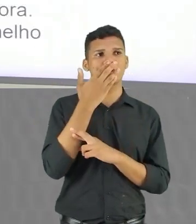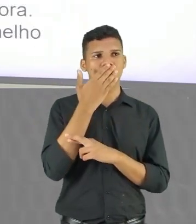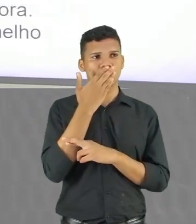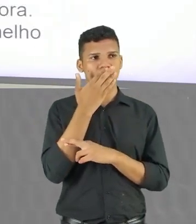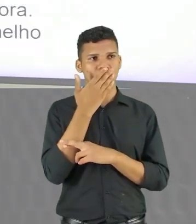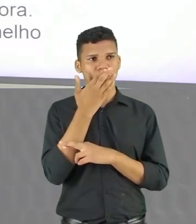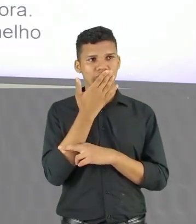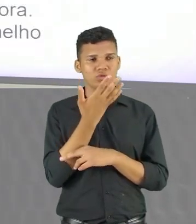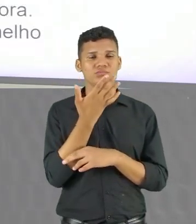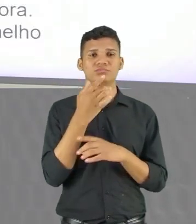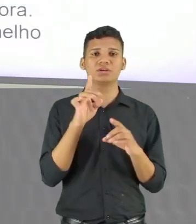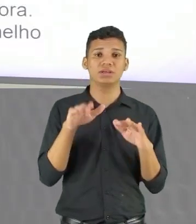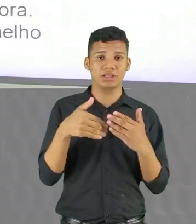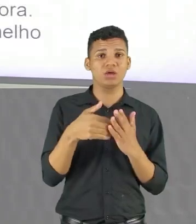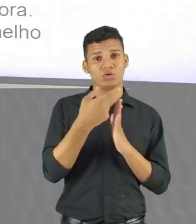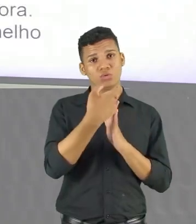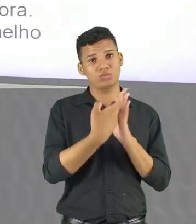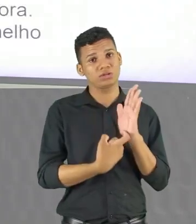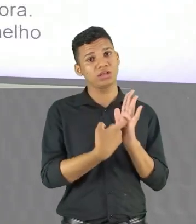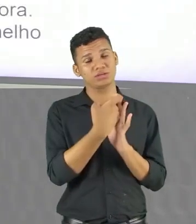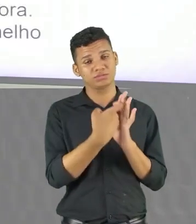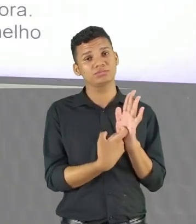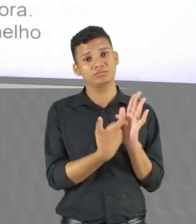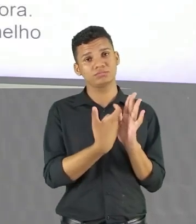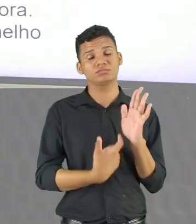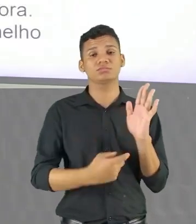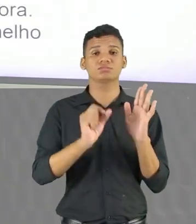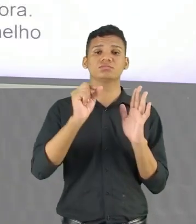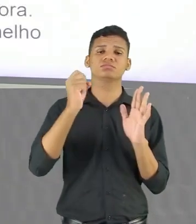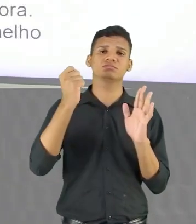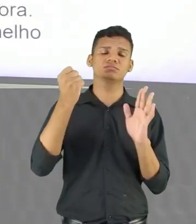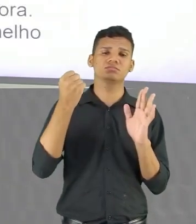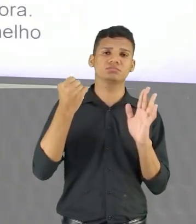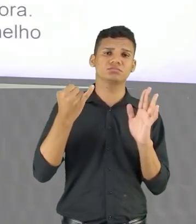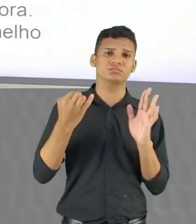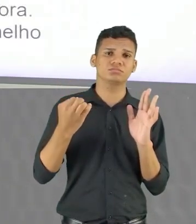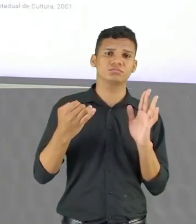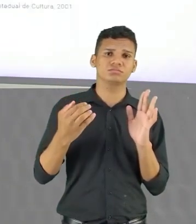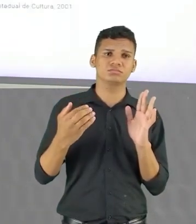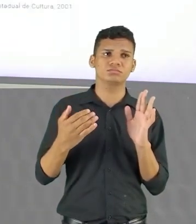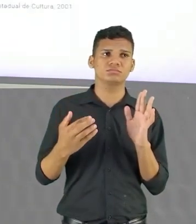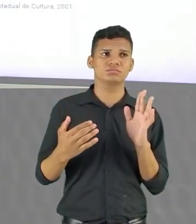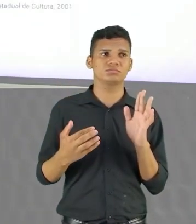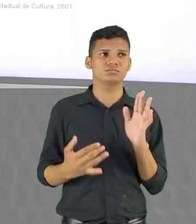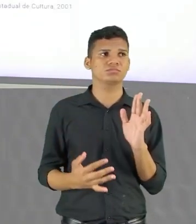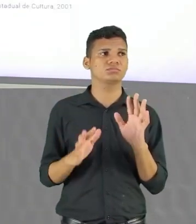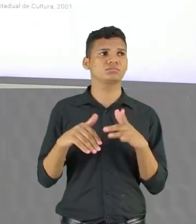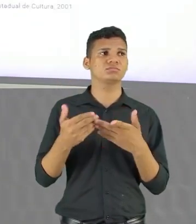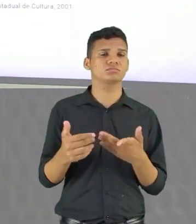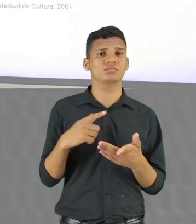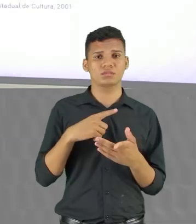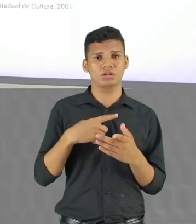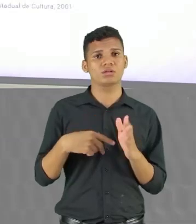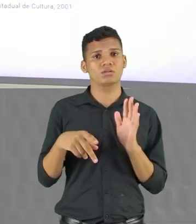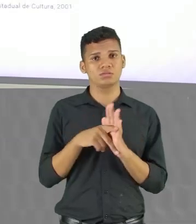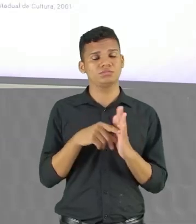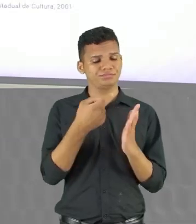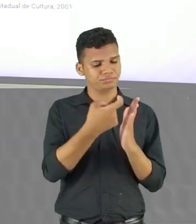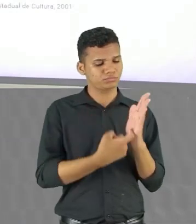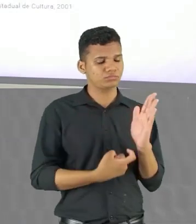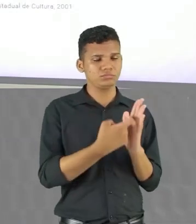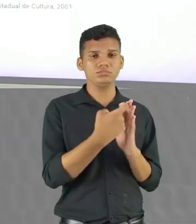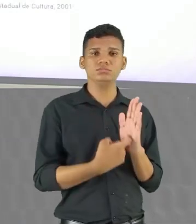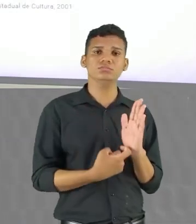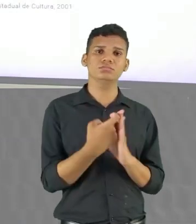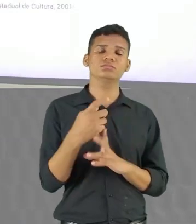Clarim De lacre E aí a gente vai ver Púrpura Ele traz No próprio enunciado Essa